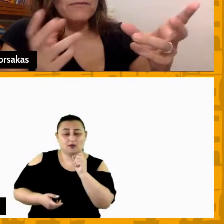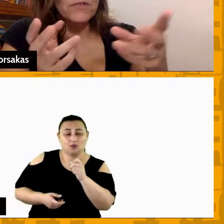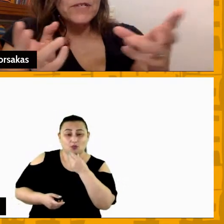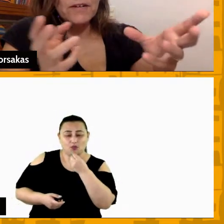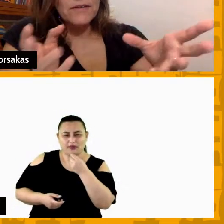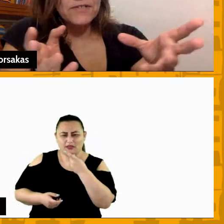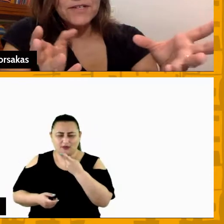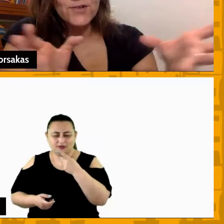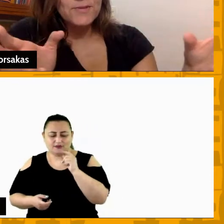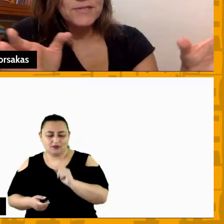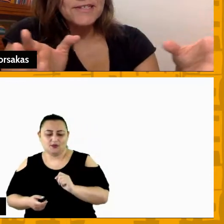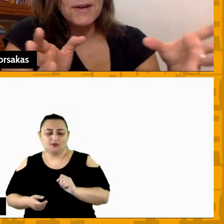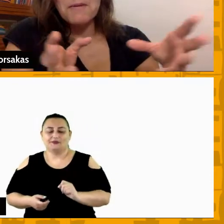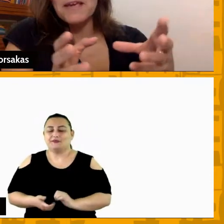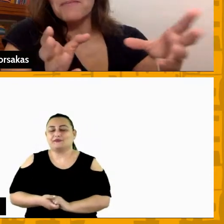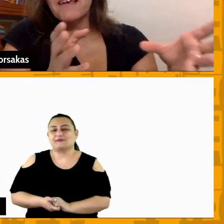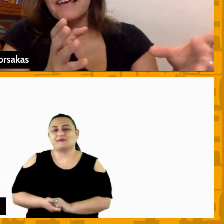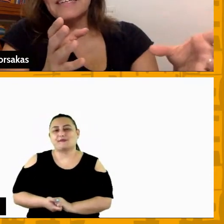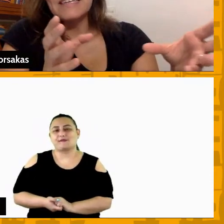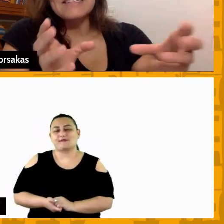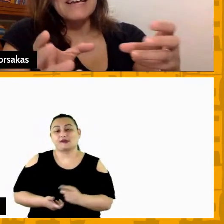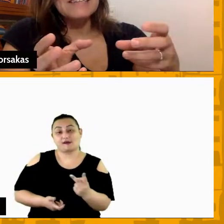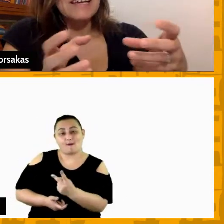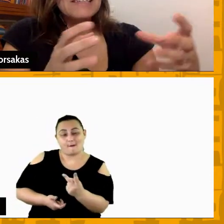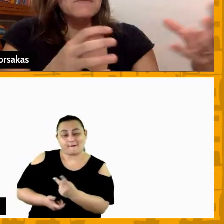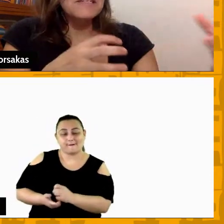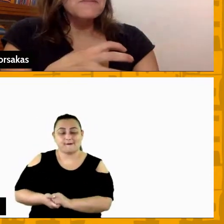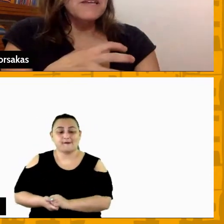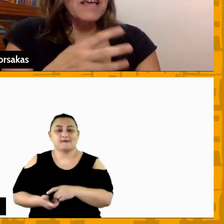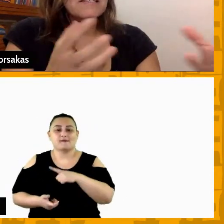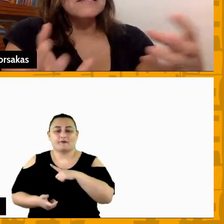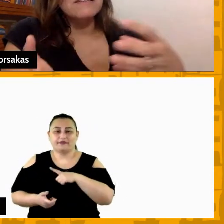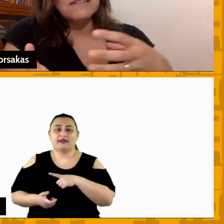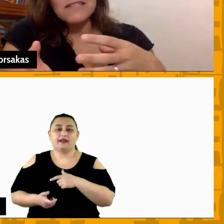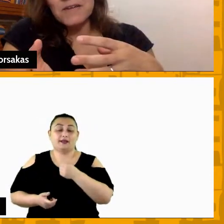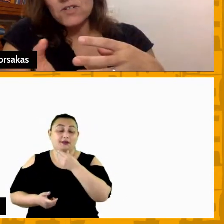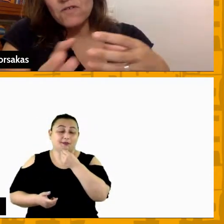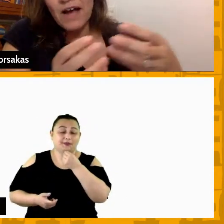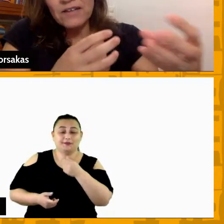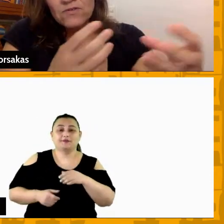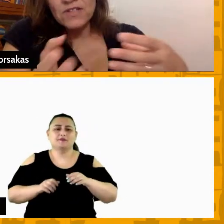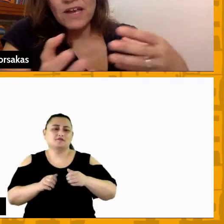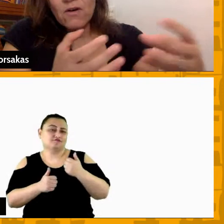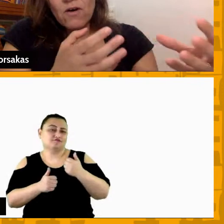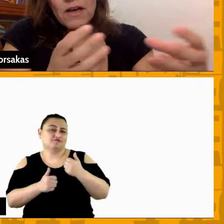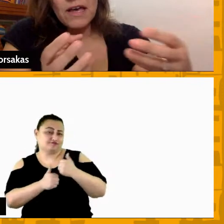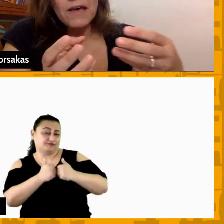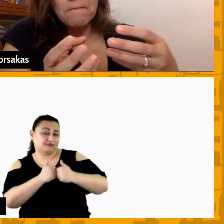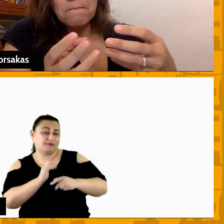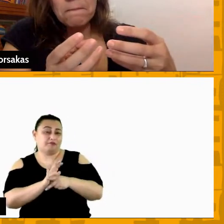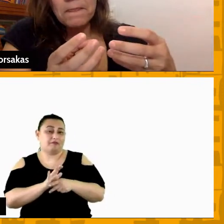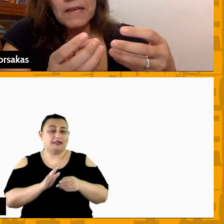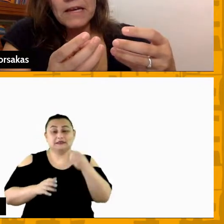você não vocês dois que estão na mesma equipe vocês tem atletas mais experientes e atletas mais novatos